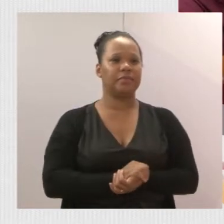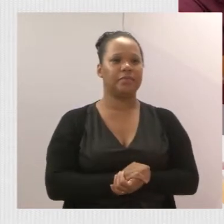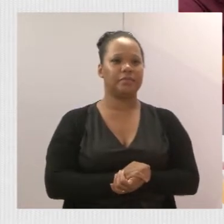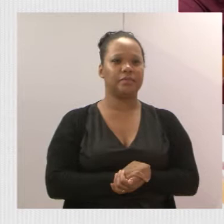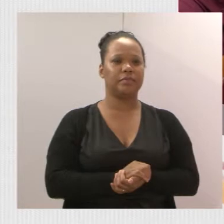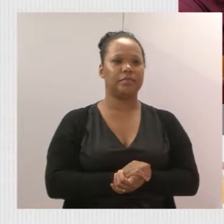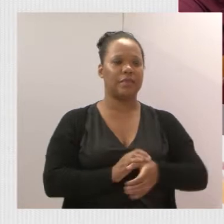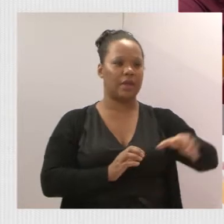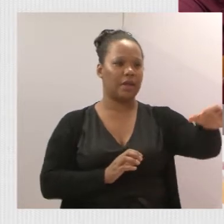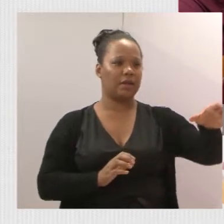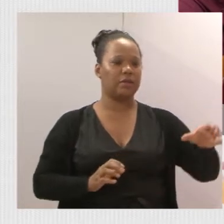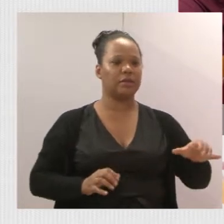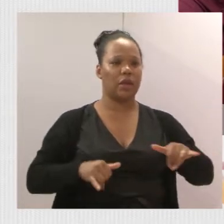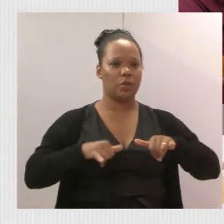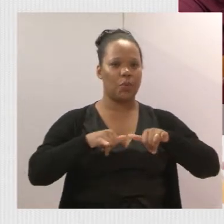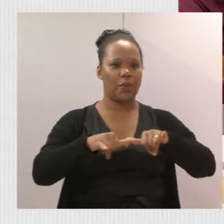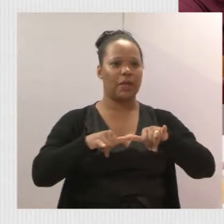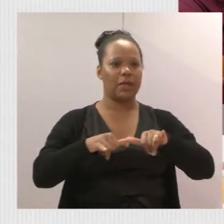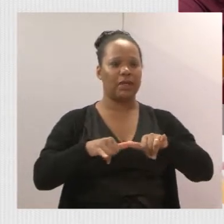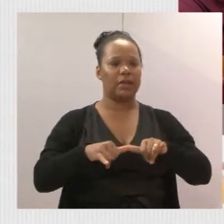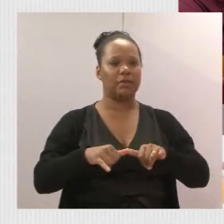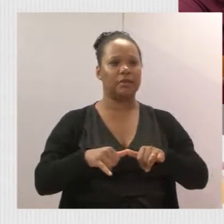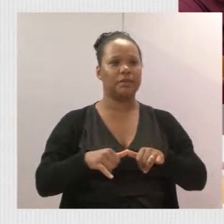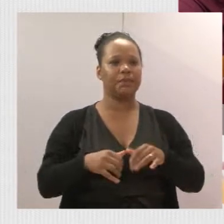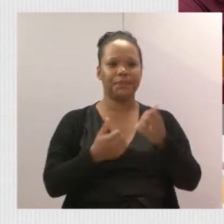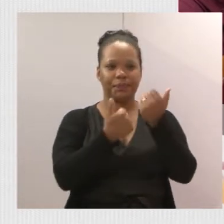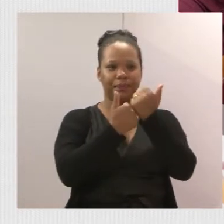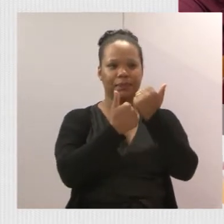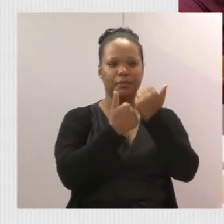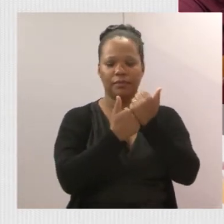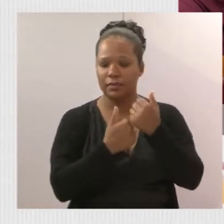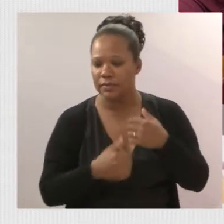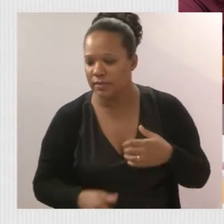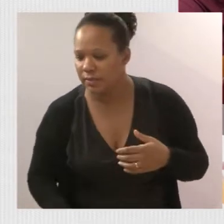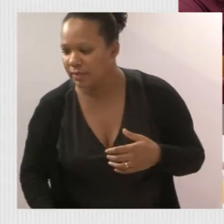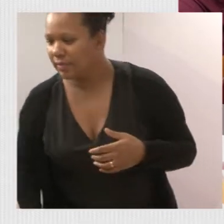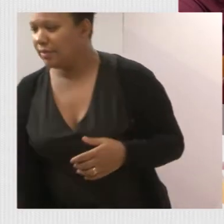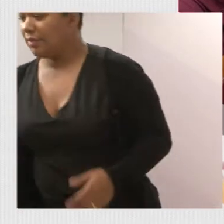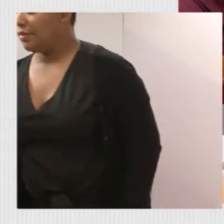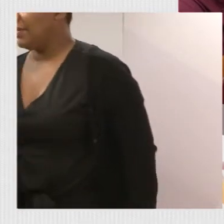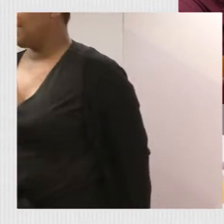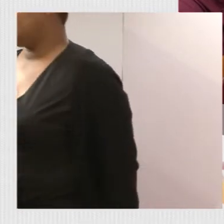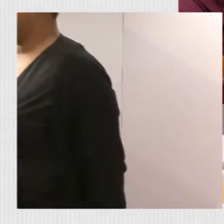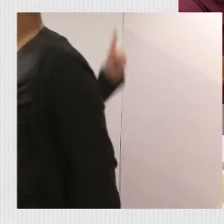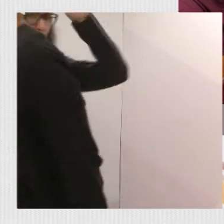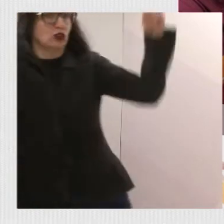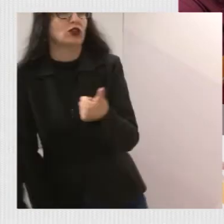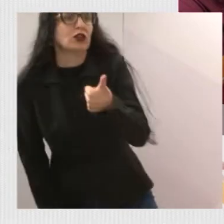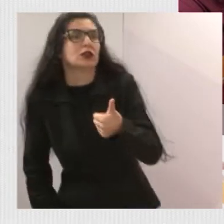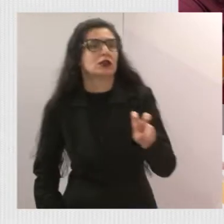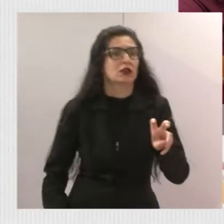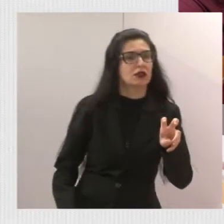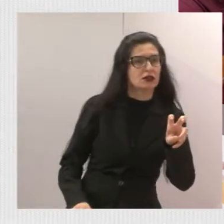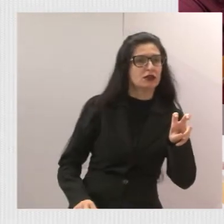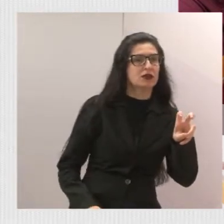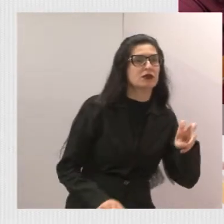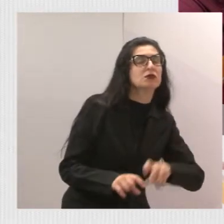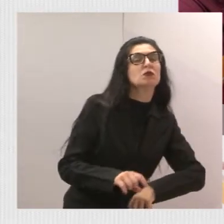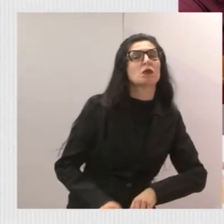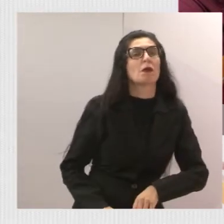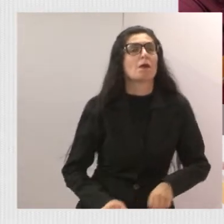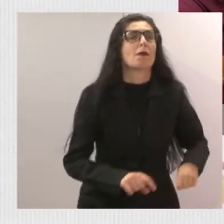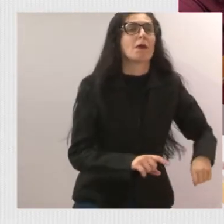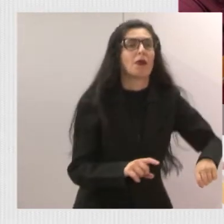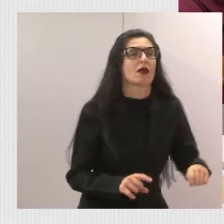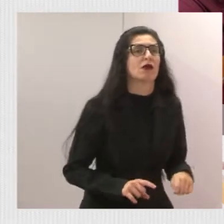Calçada do Mercadão Municipal. Data 15 de 11 de 2019. Já está quase pronta a